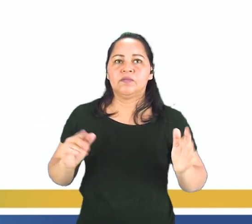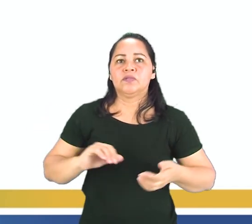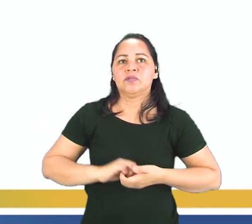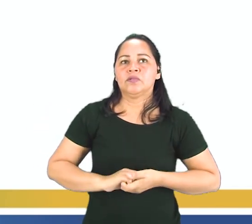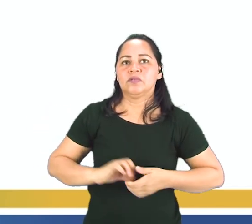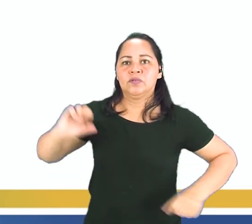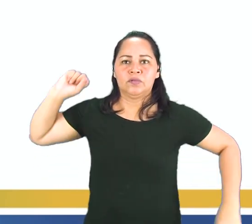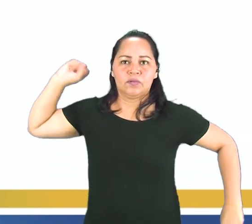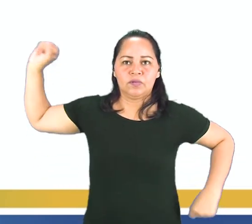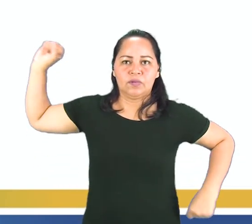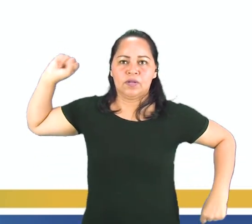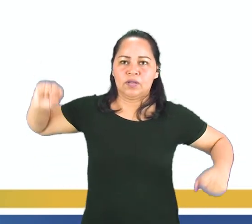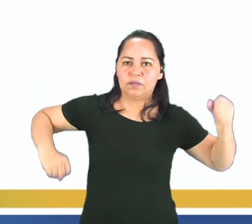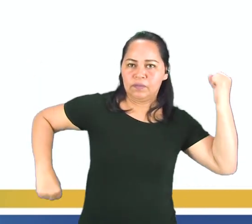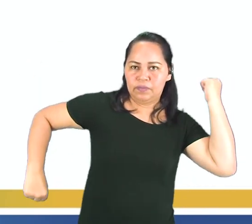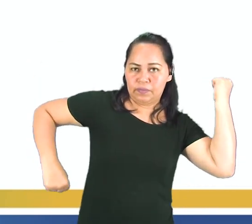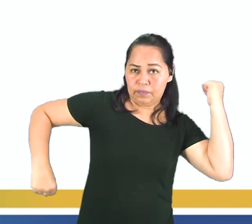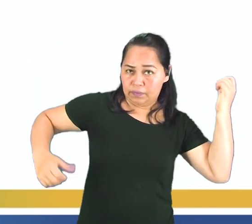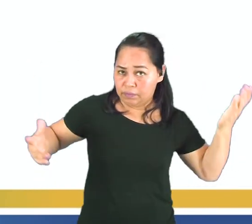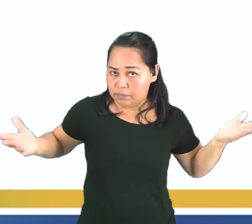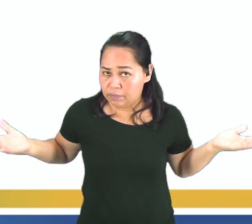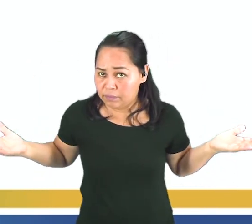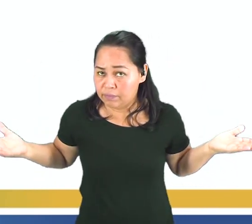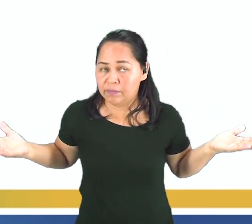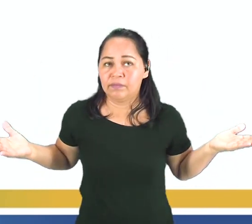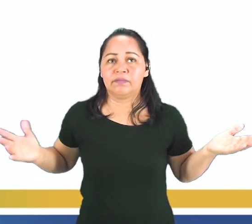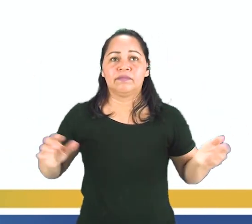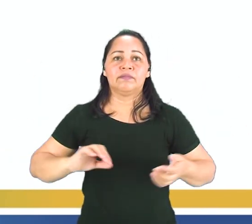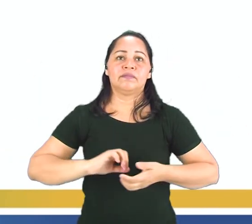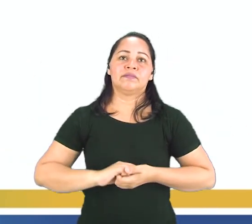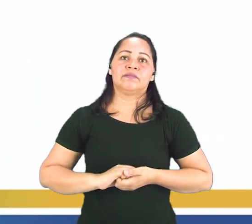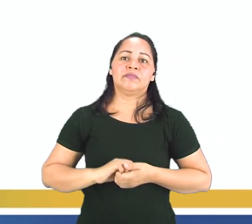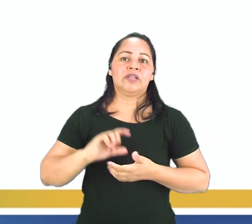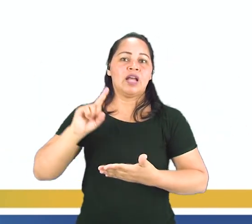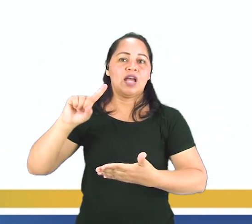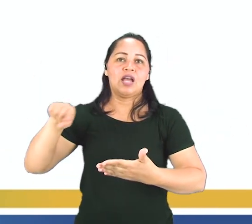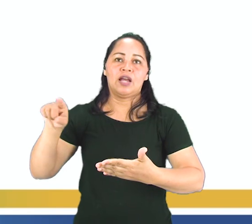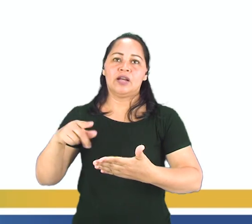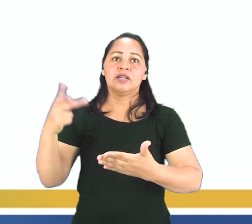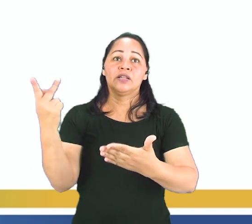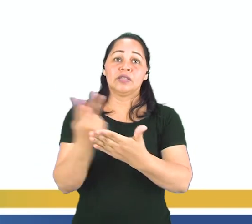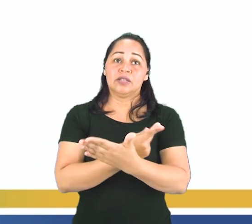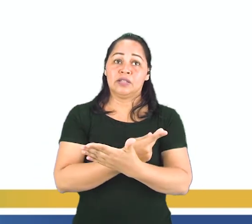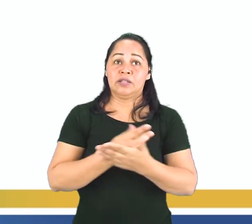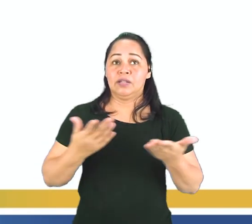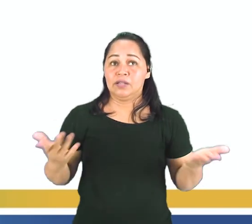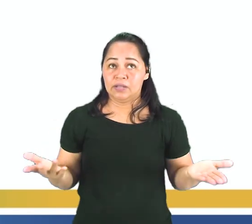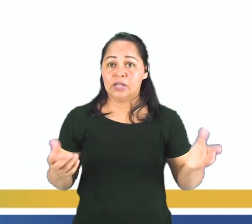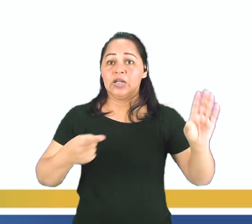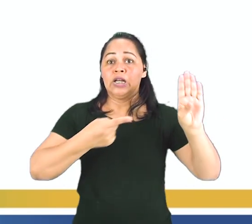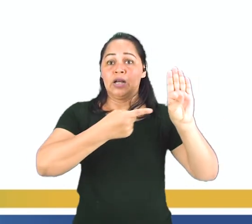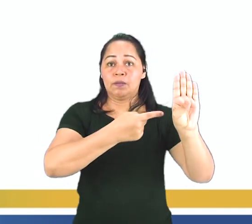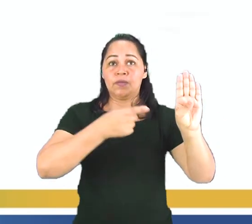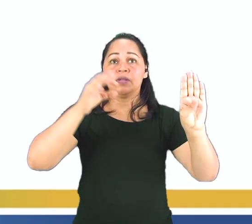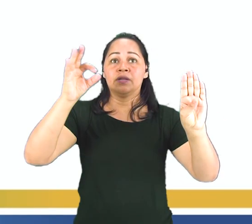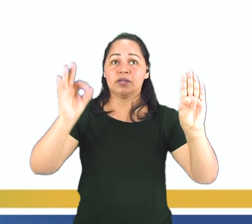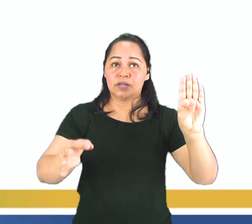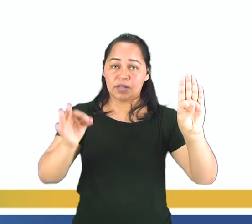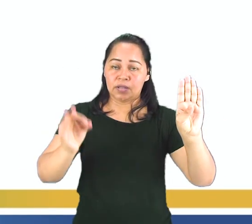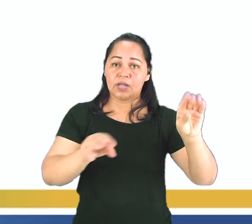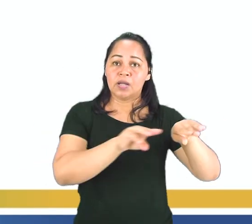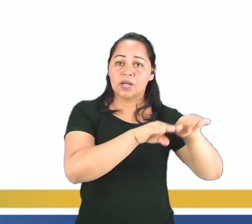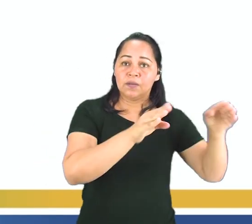É toalha. Só pelo nome e pela pronúncia. Já sabemos que é a toalha. Por isso, temos aí o nome de mesita de